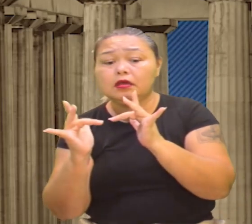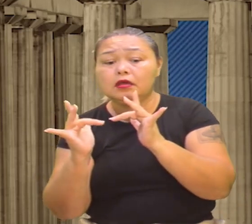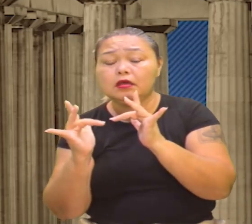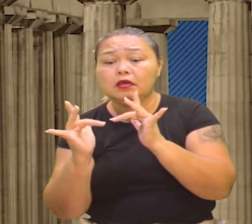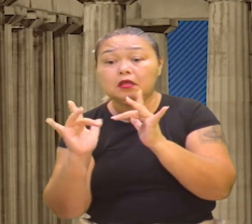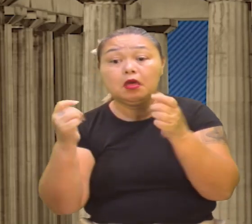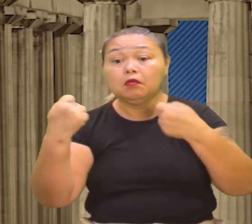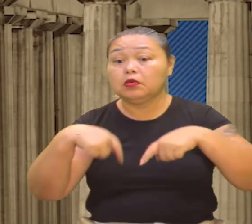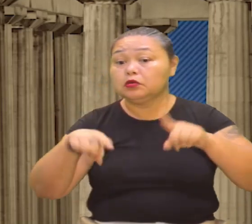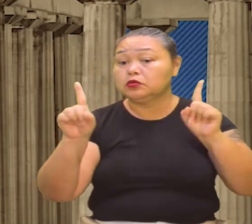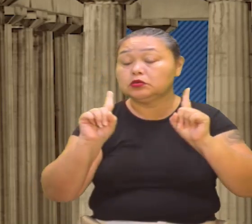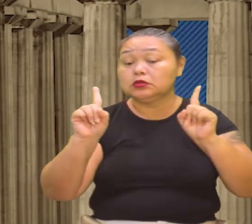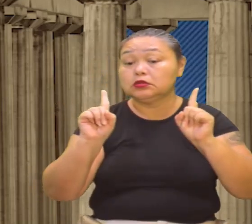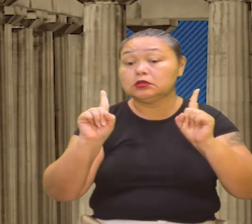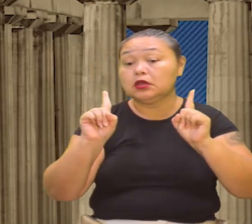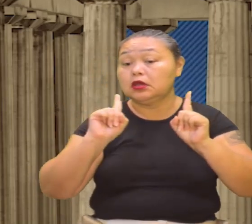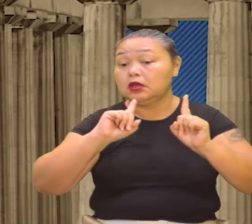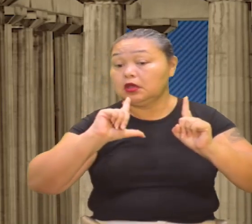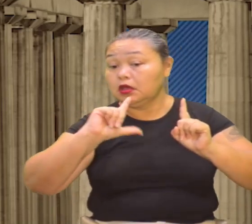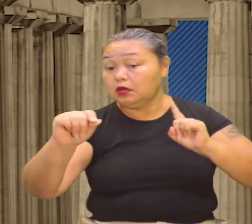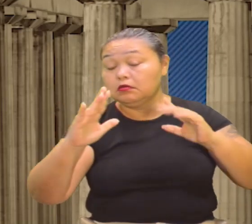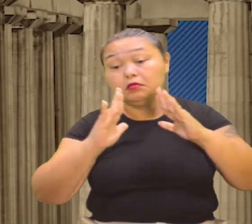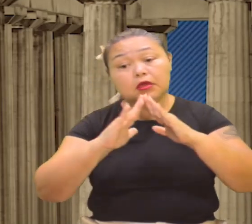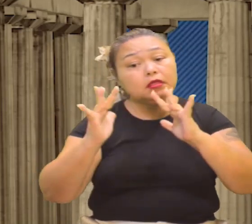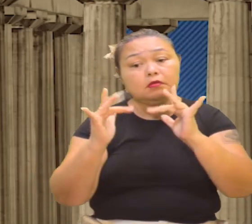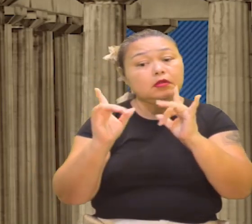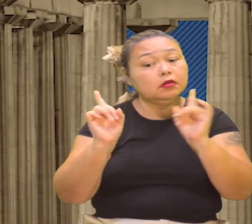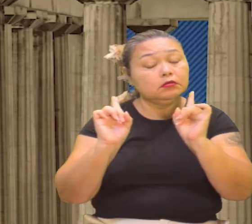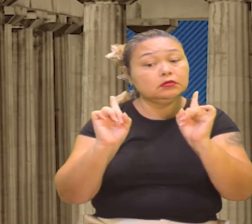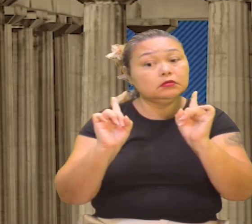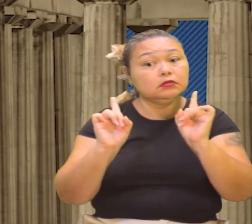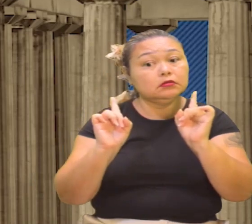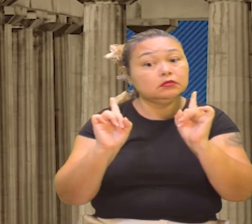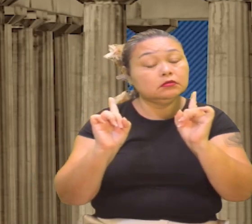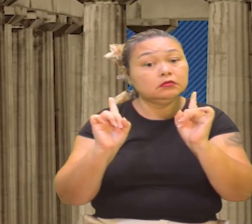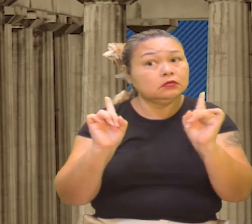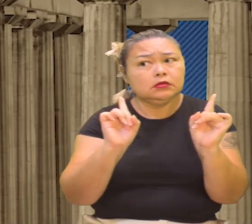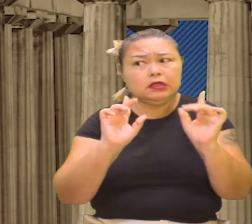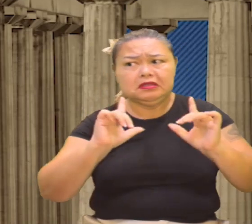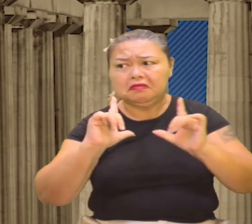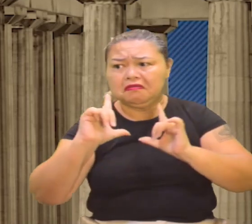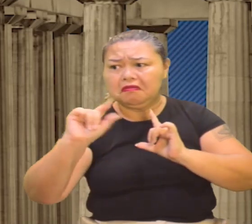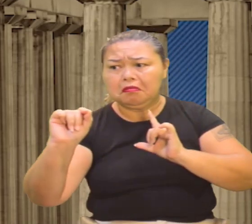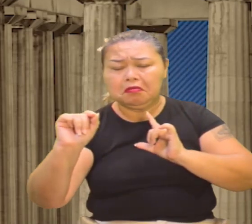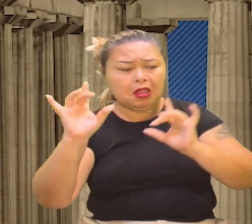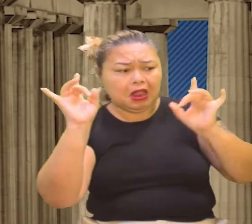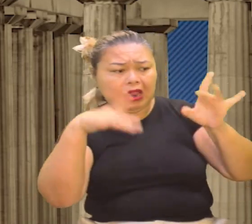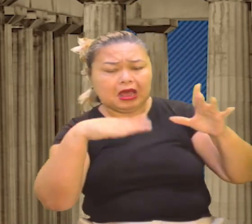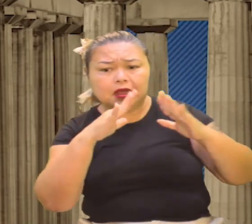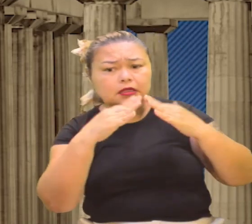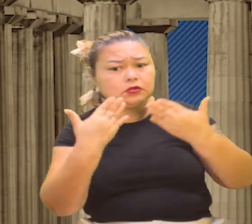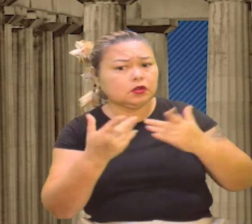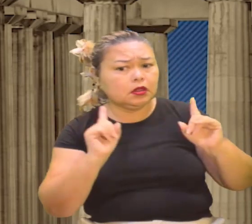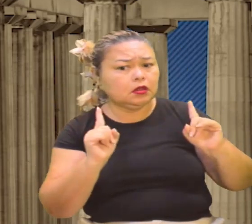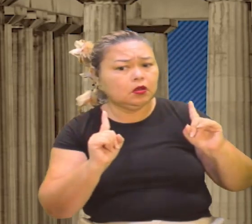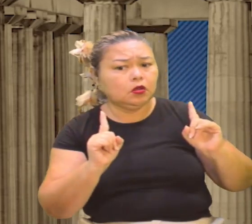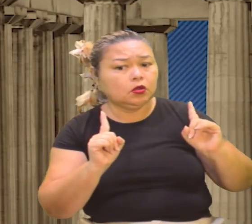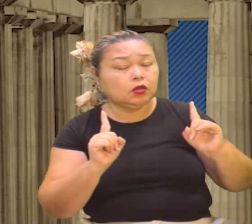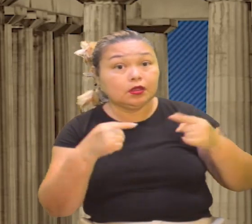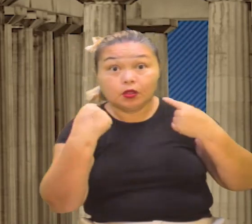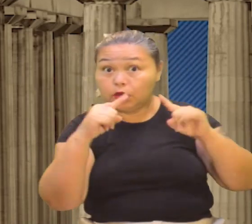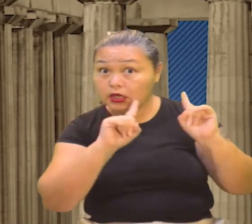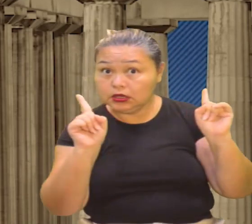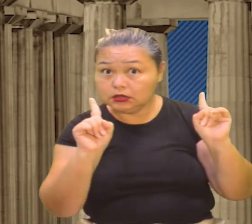eu não preciso sair da escola, abandonar a escola para namorar, não tem isso, só um exemplo que eu estou dando, não é